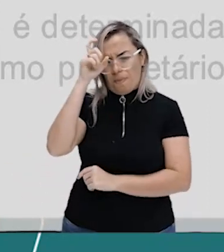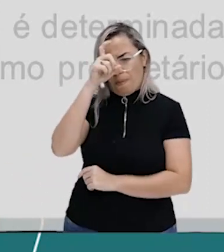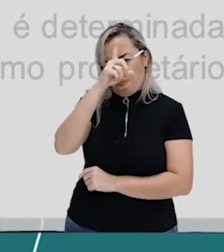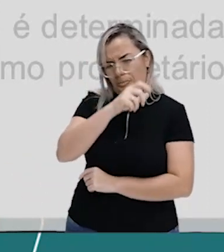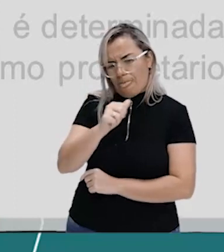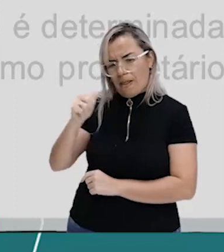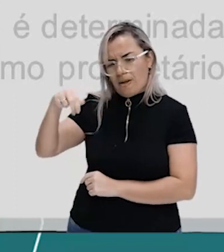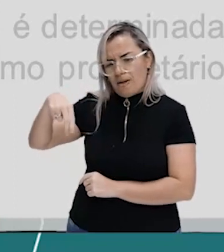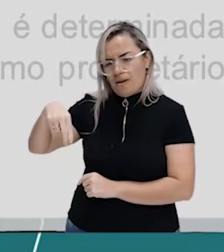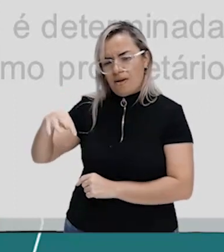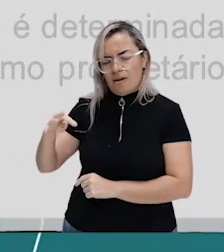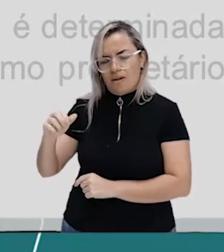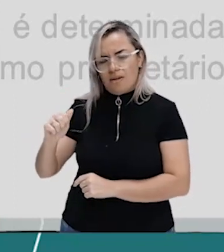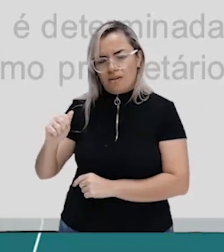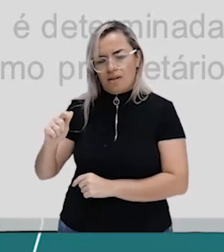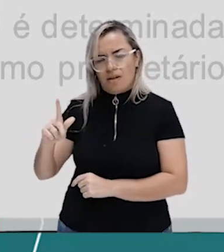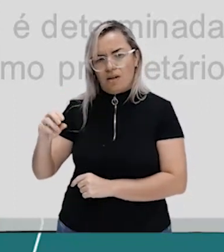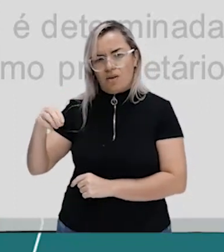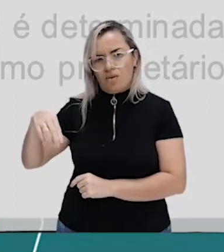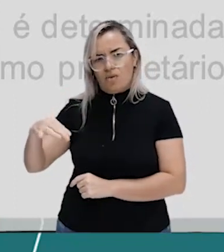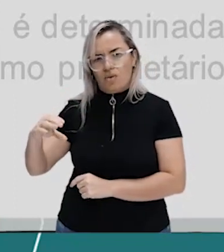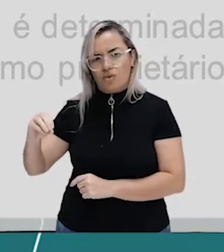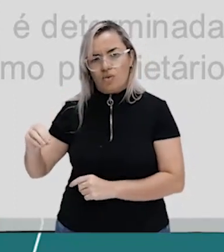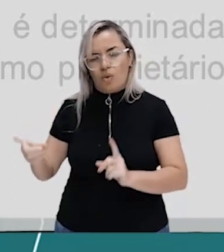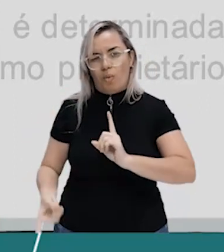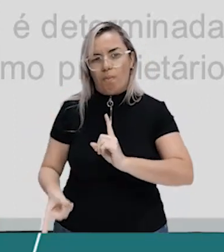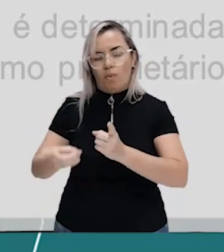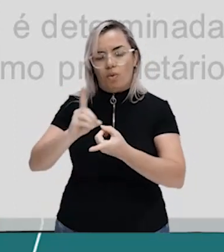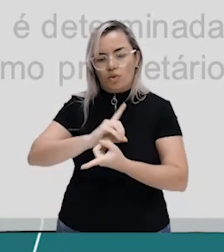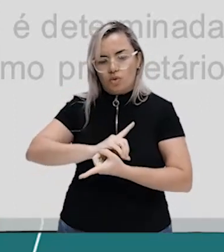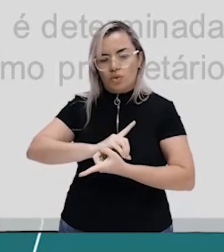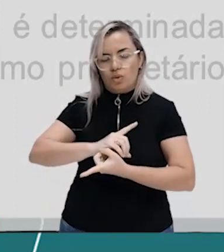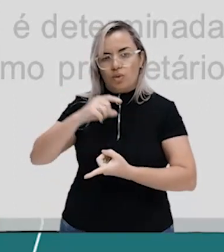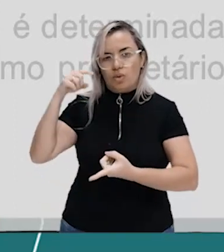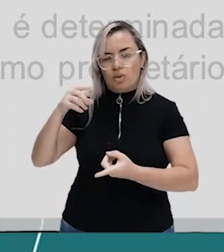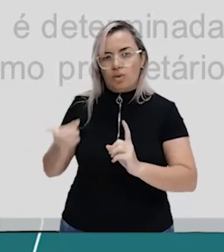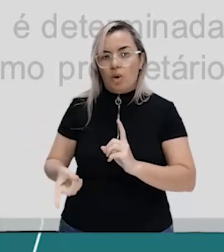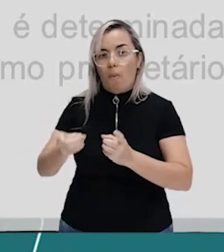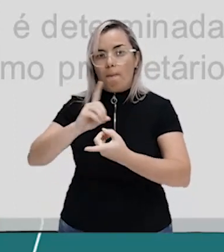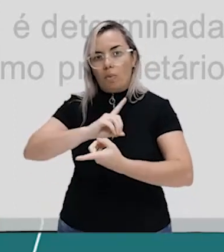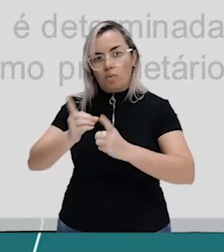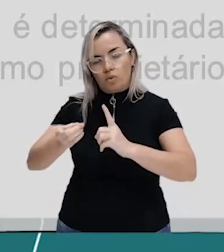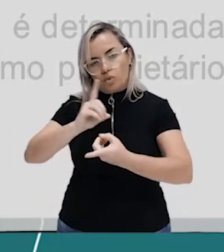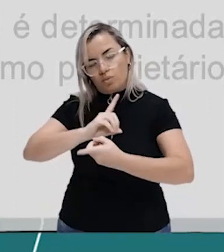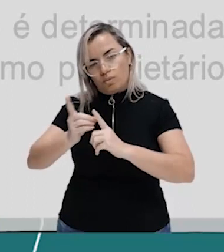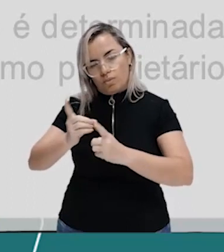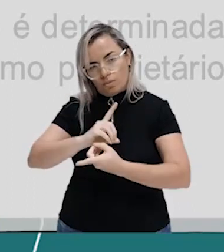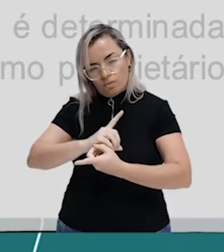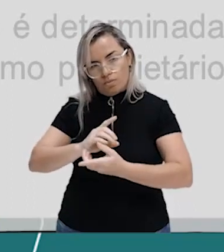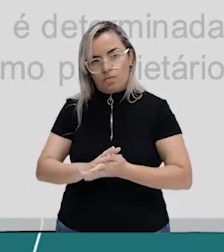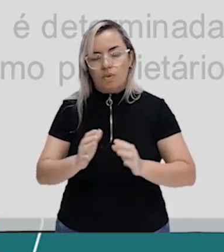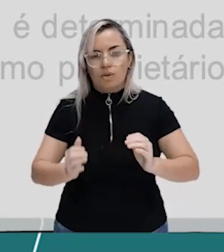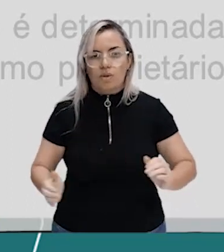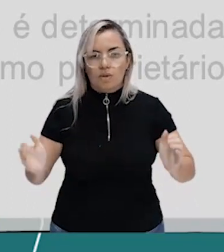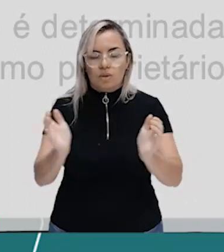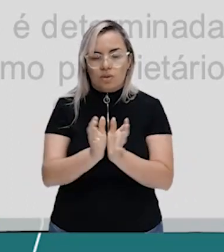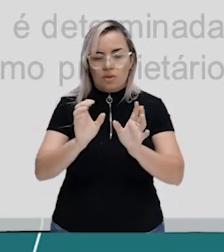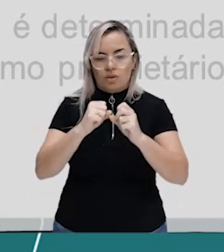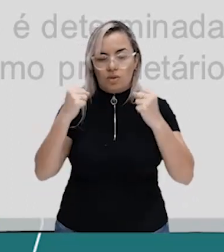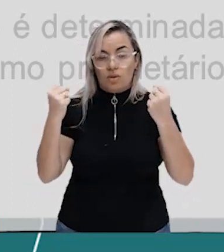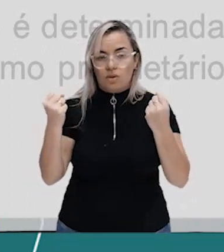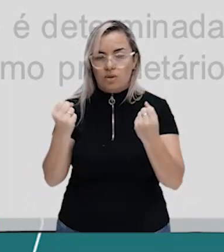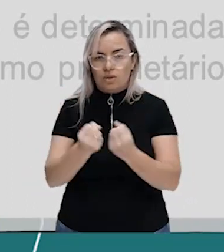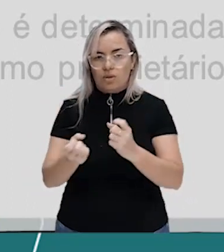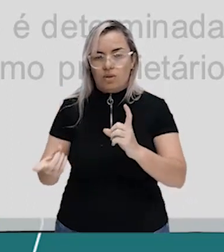Antagônico vem de antagonismo, meu querido, minha querida. Antagonismo é contrário. Se as classes estão em posições